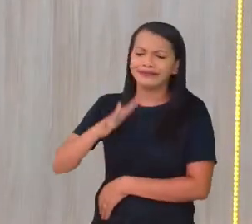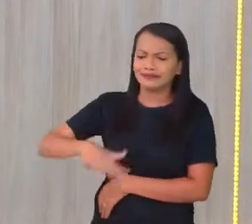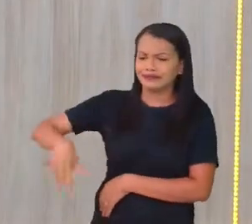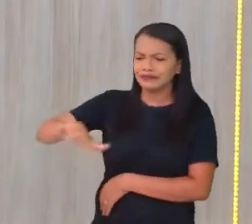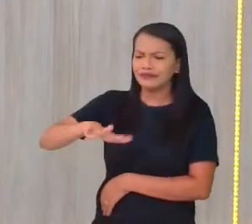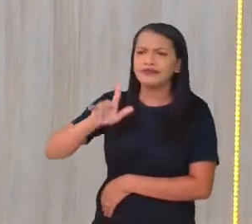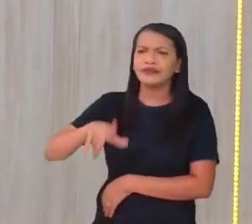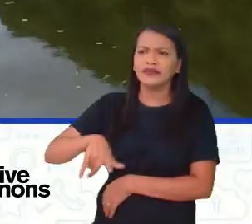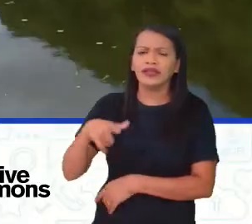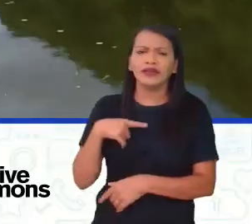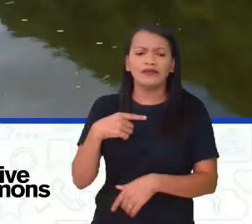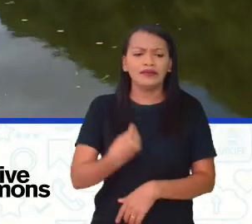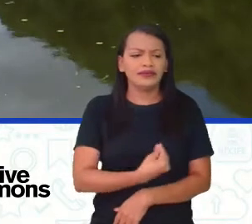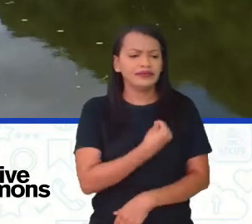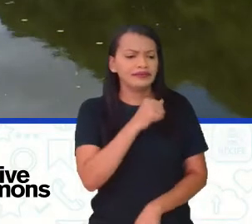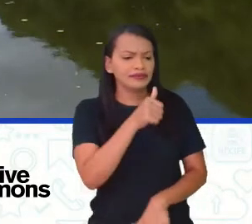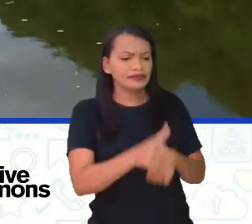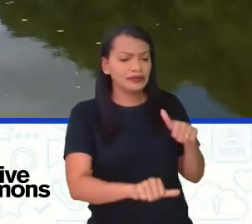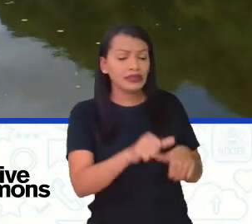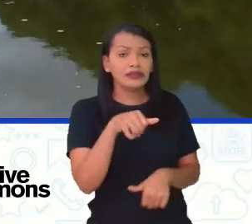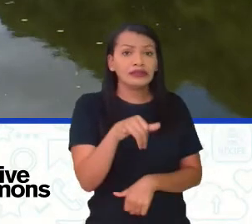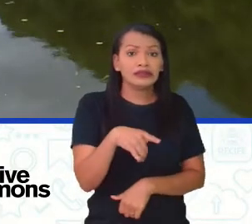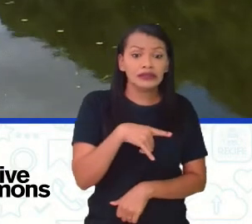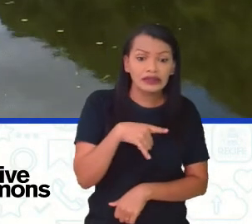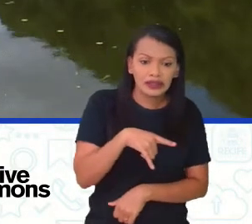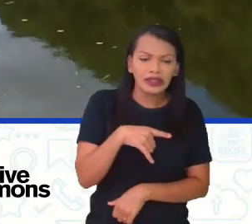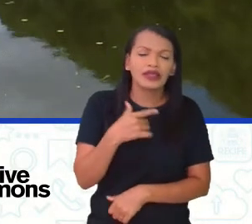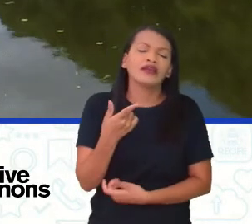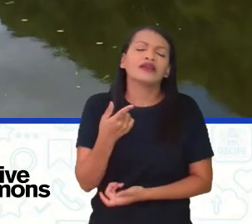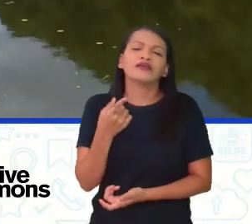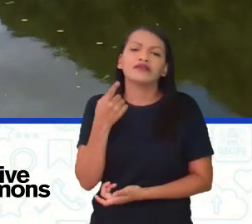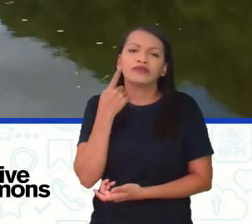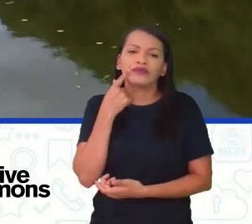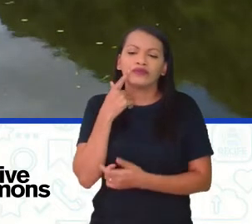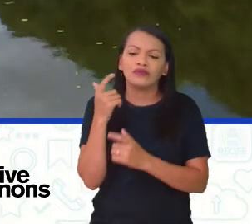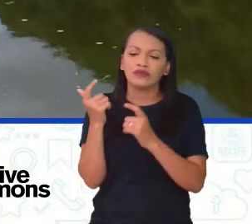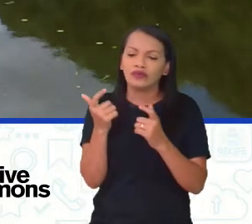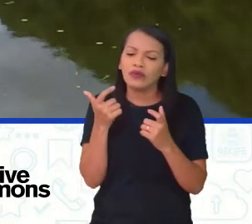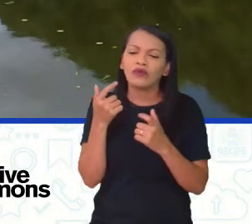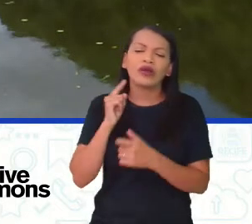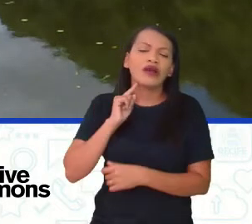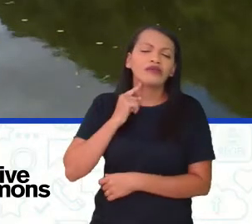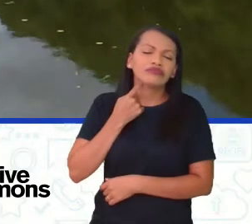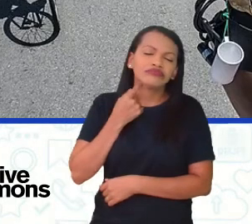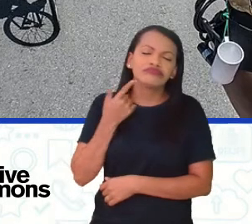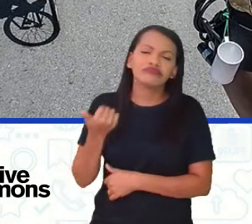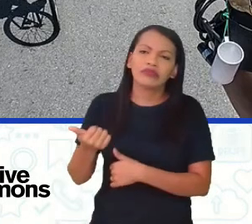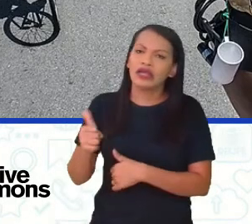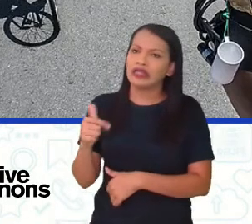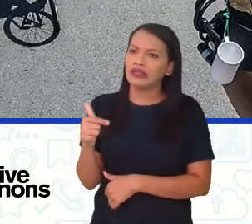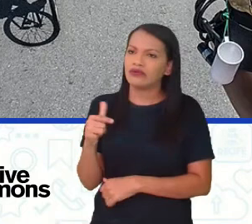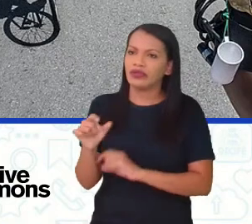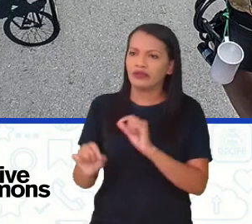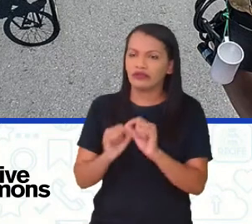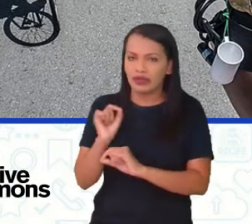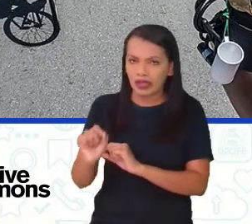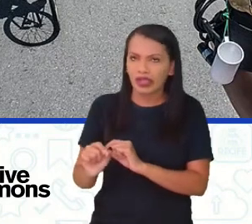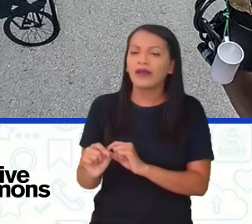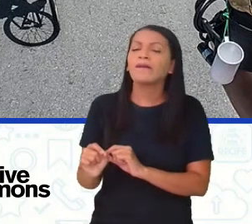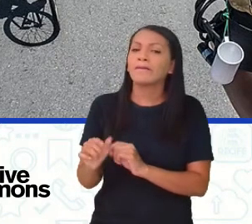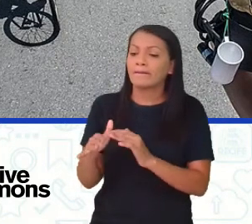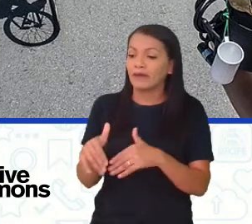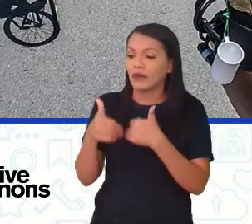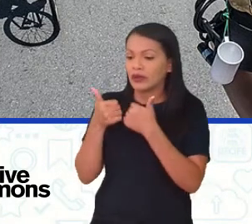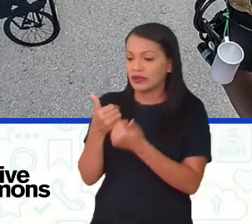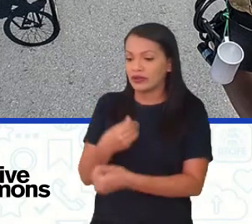vida, né? Se a gente tem um ambiente poluído, a gente não vai ter uma certa qualidade de vida, né?